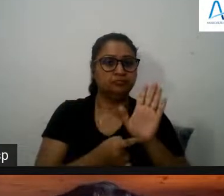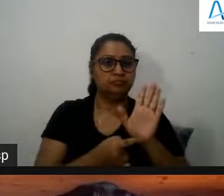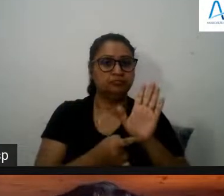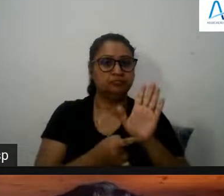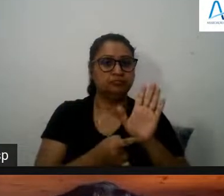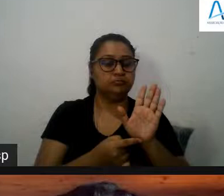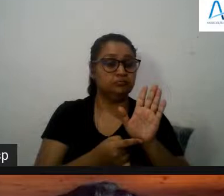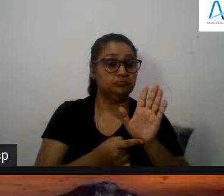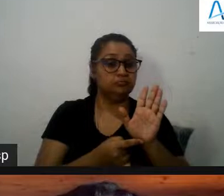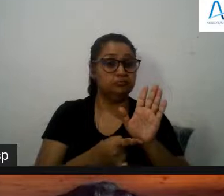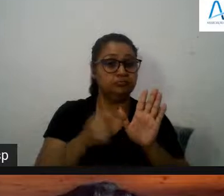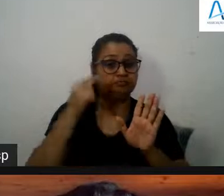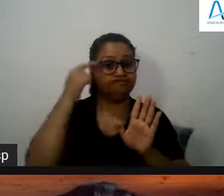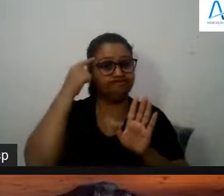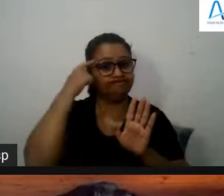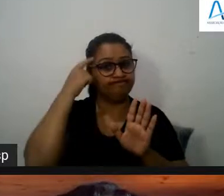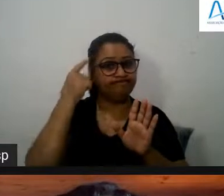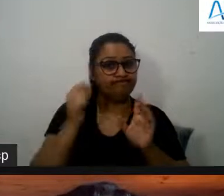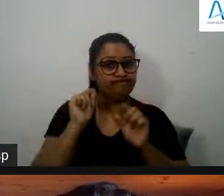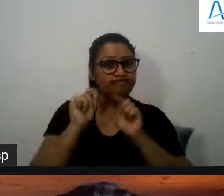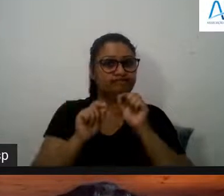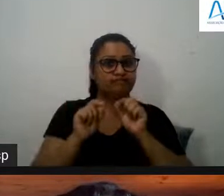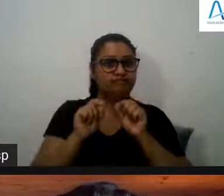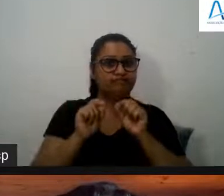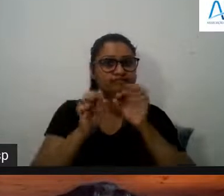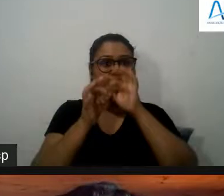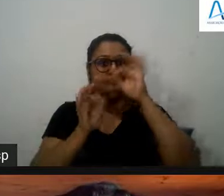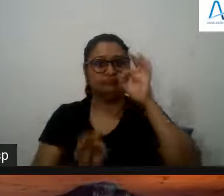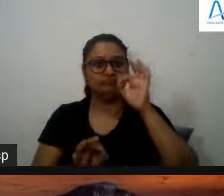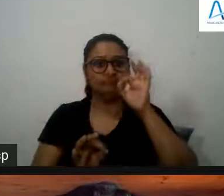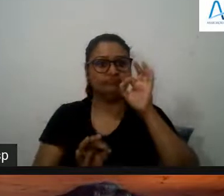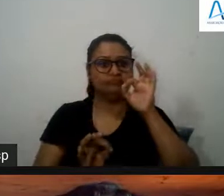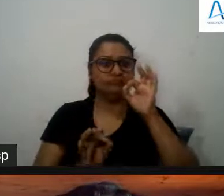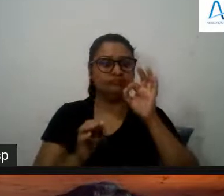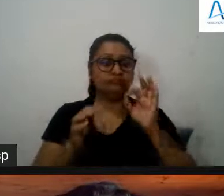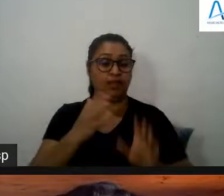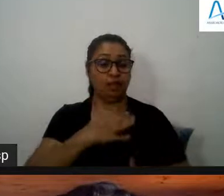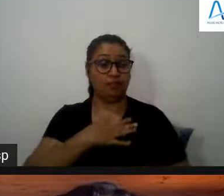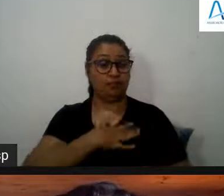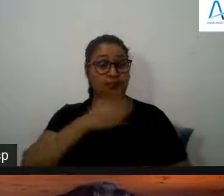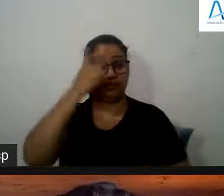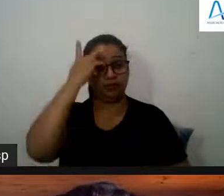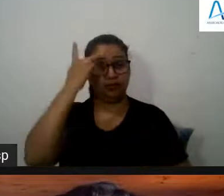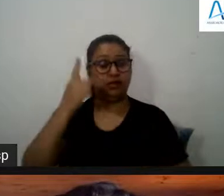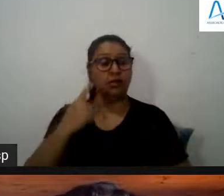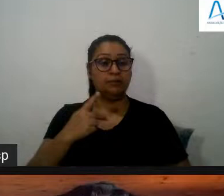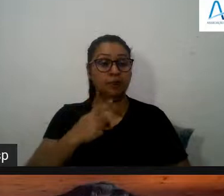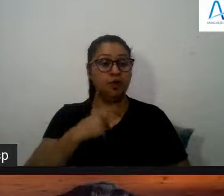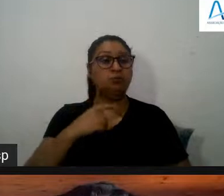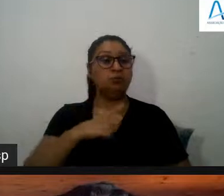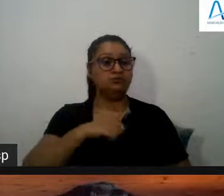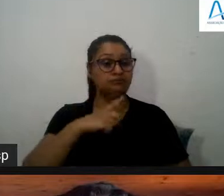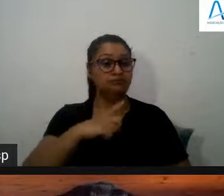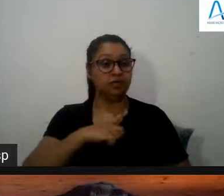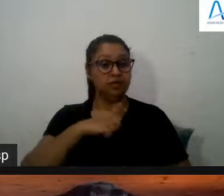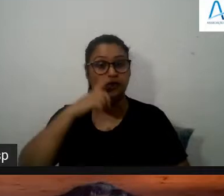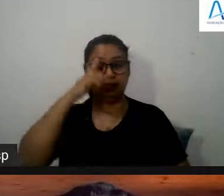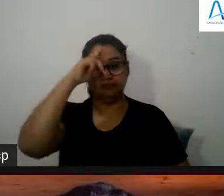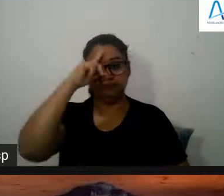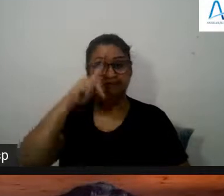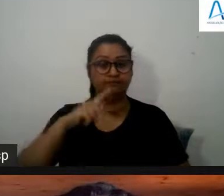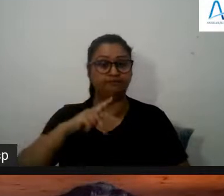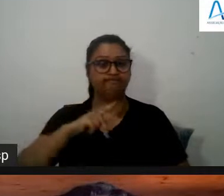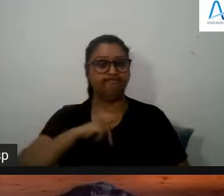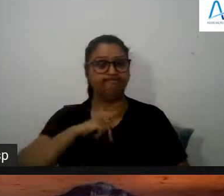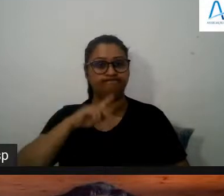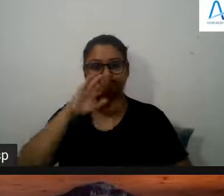digamos enfim também não quer fazer receitas eu digo para mim própria estou cada vez mais a querer